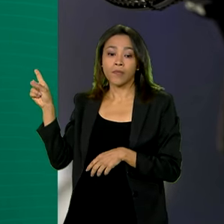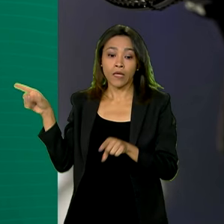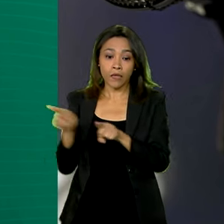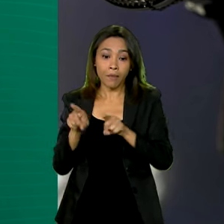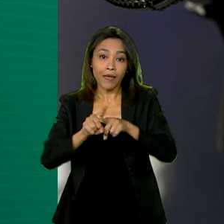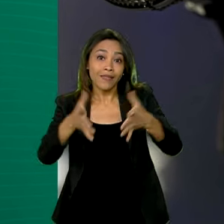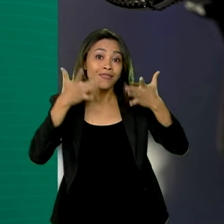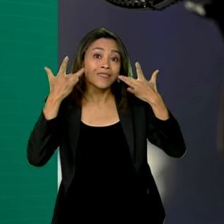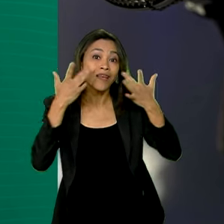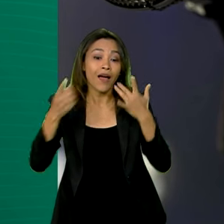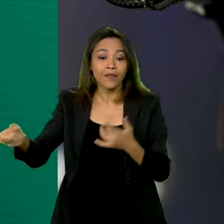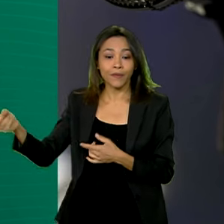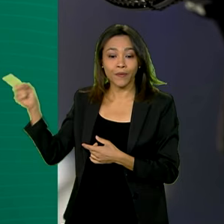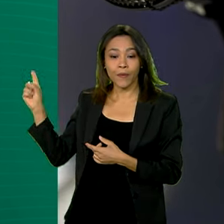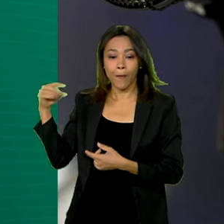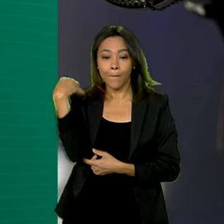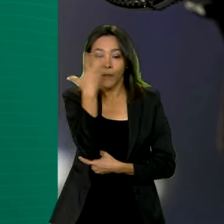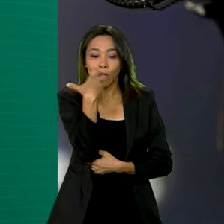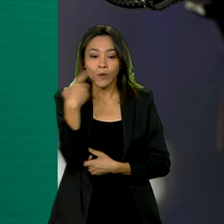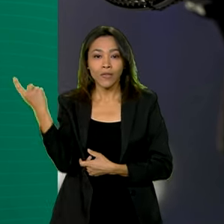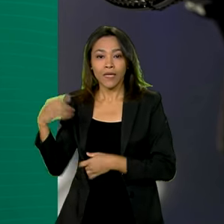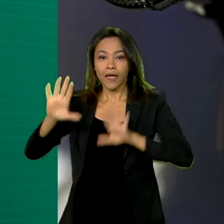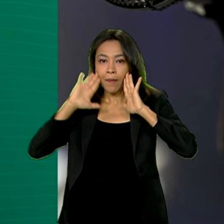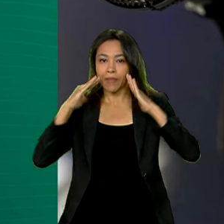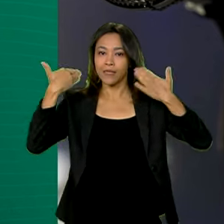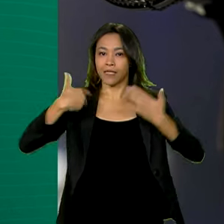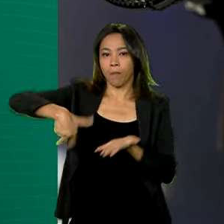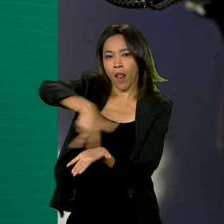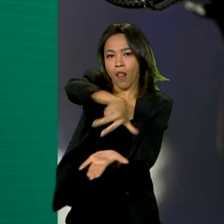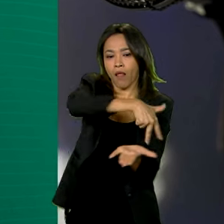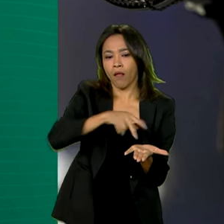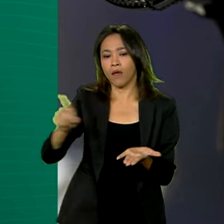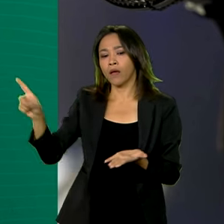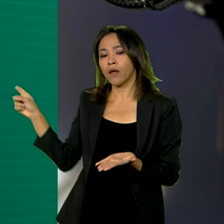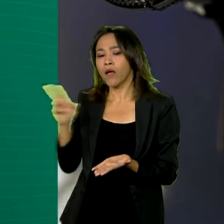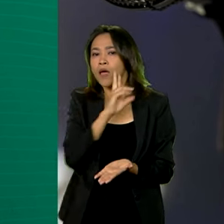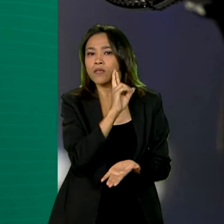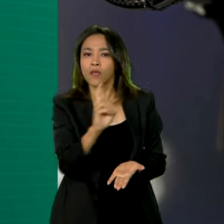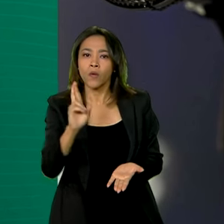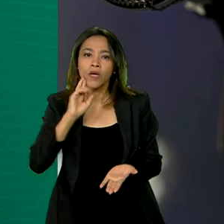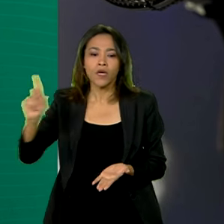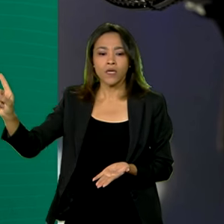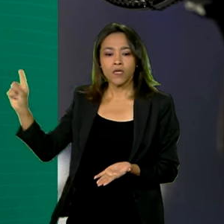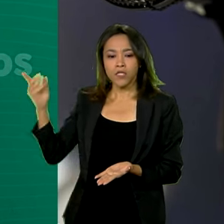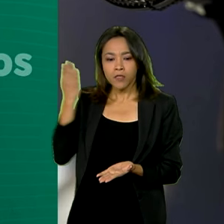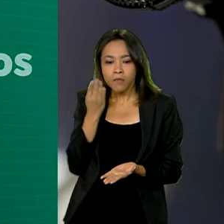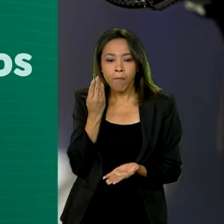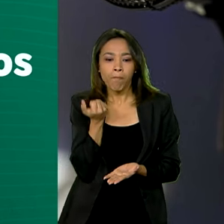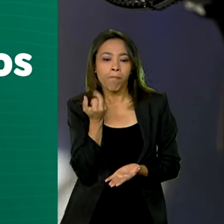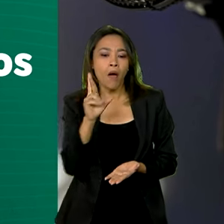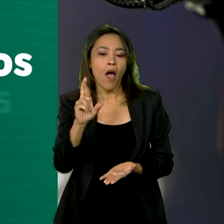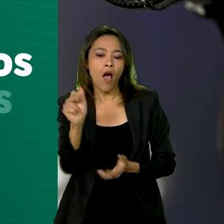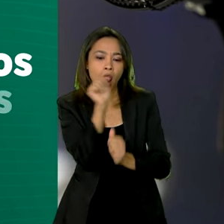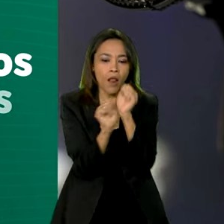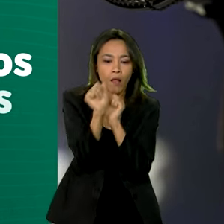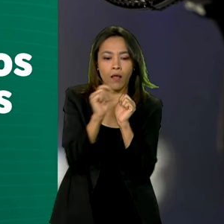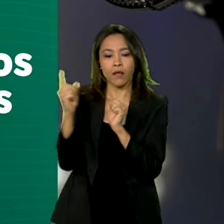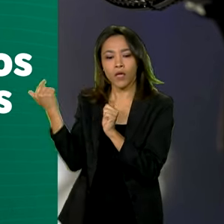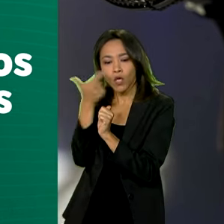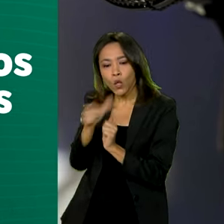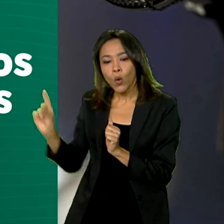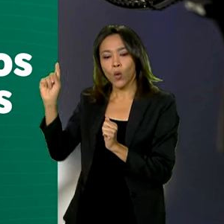teatral, musical e de espetáculos de dança, restaurantes e similares, bares e outros estabelecimentos